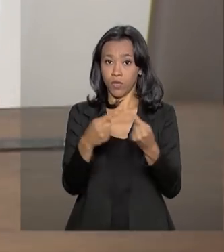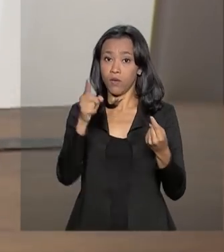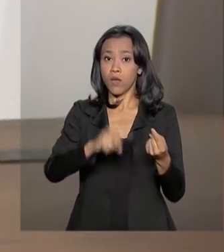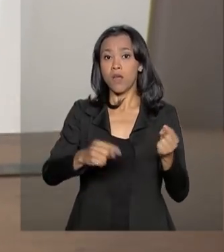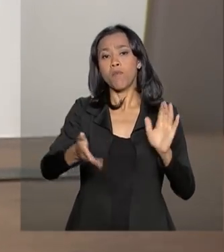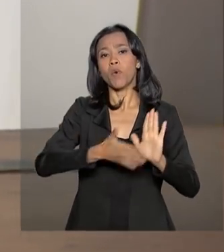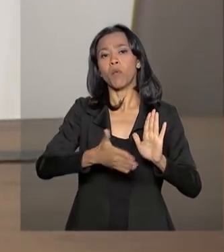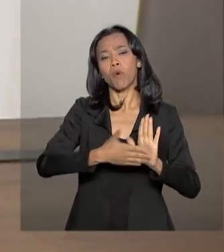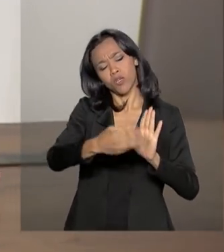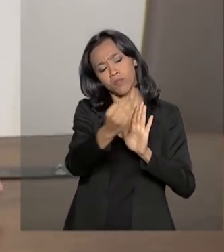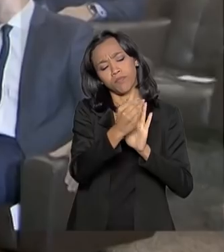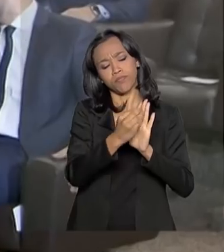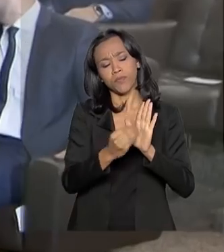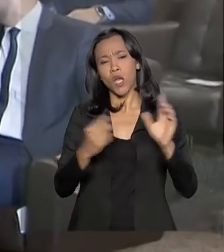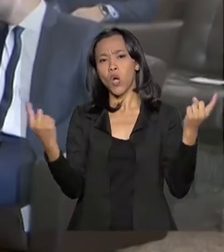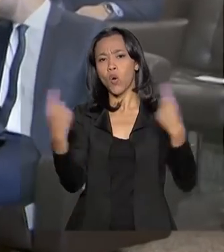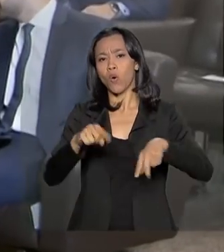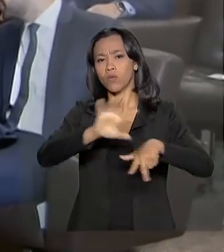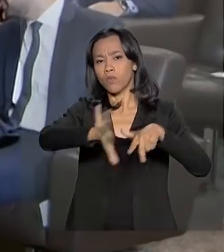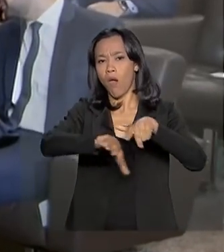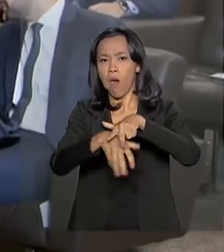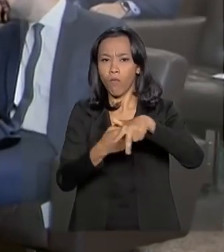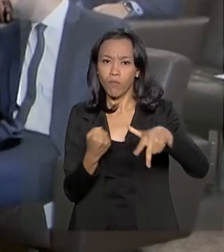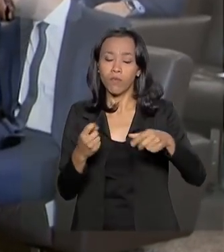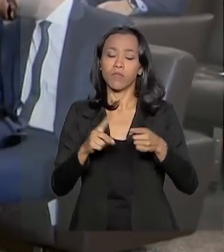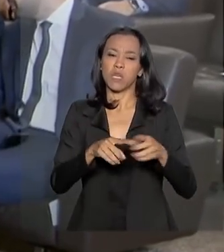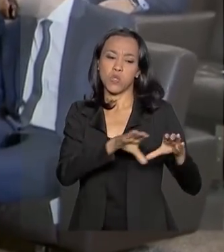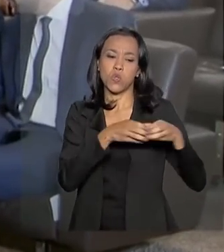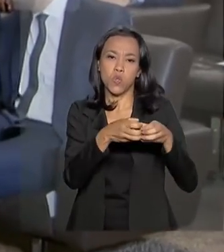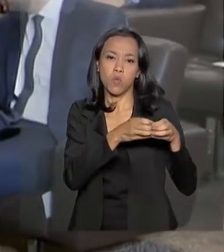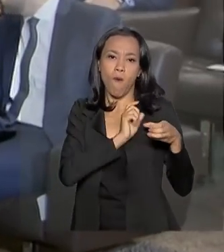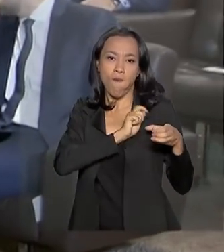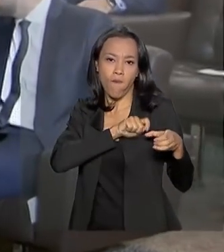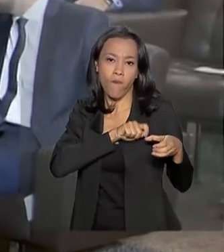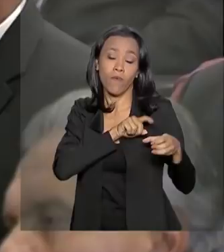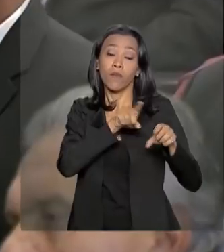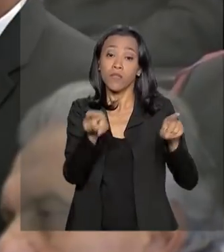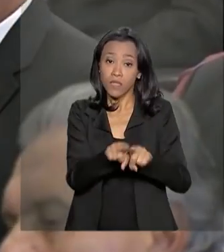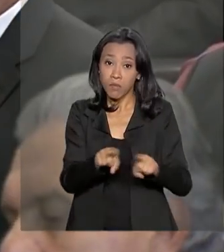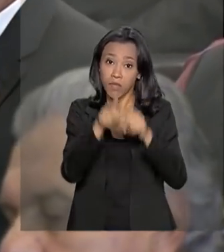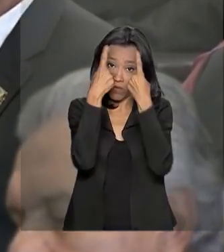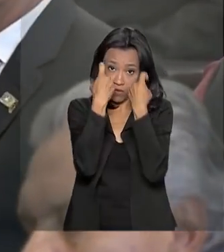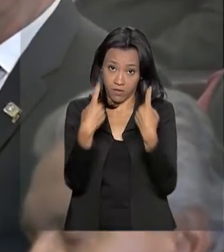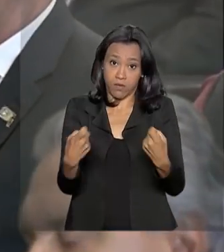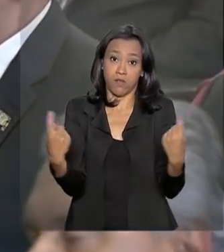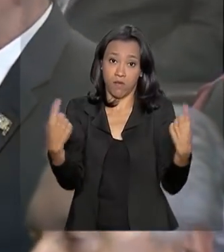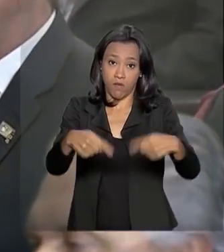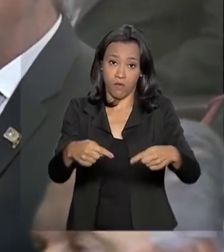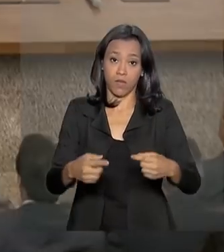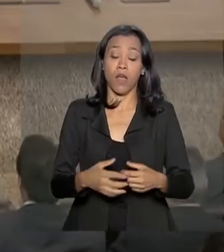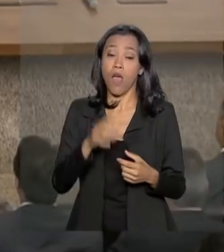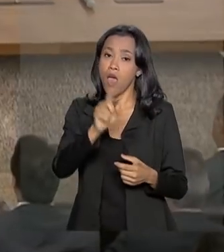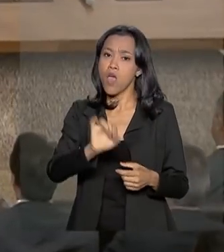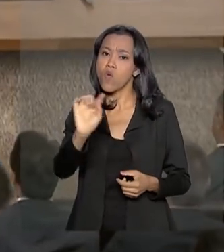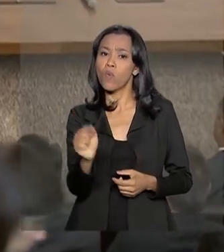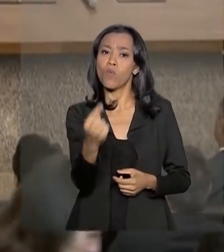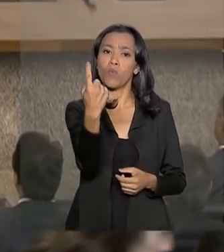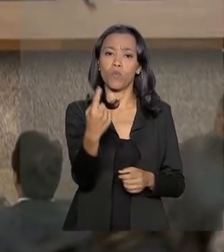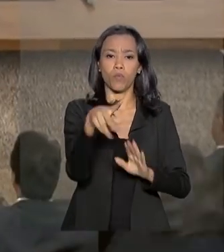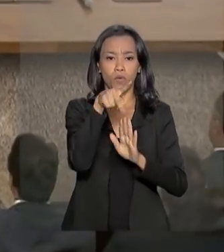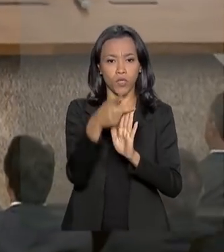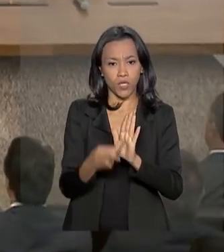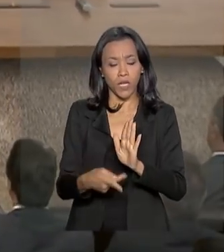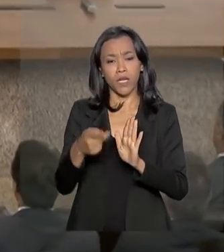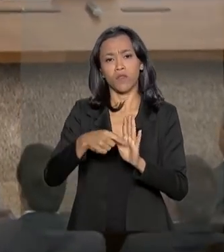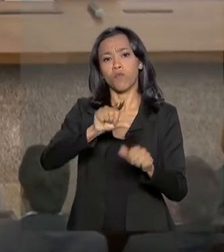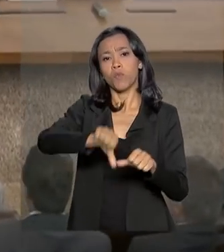propostas de combate à corrupção, ao crime organizado e aos crimes violentos. É um só projeto que deve alterar